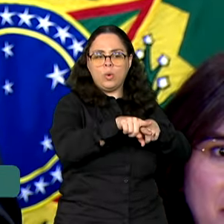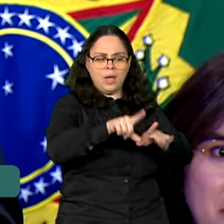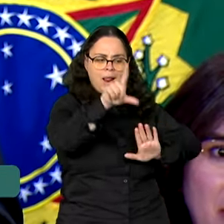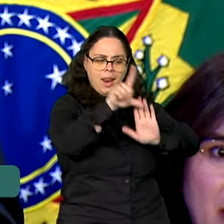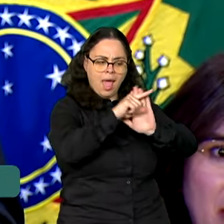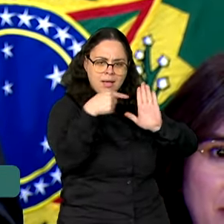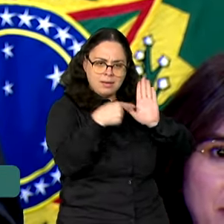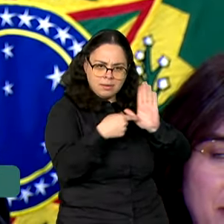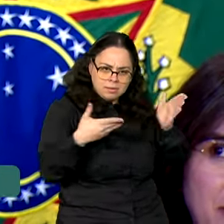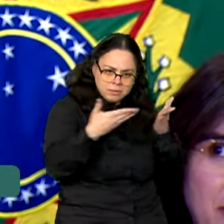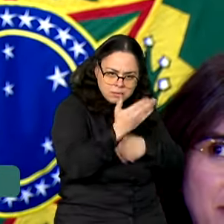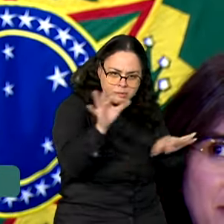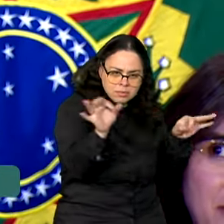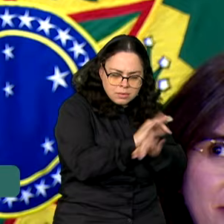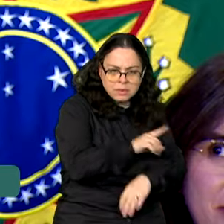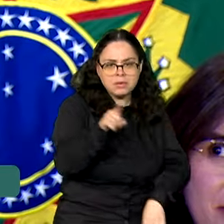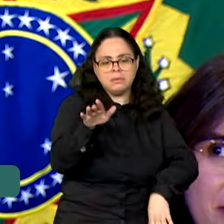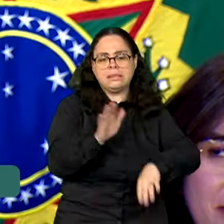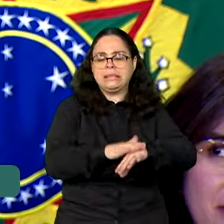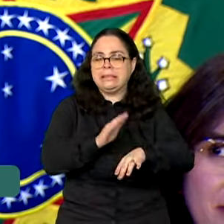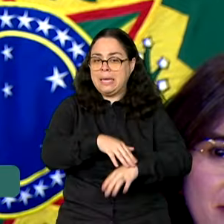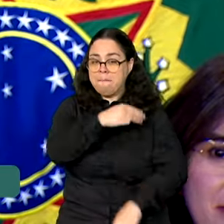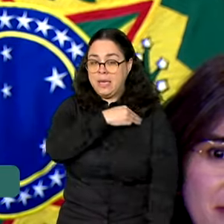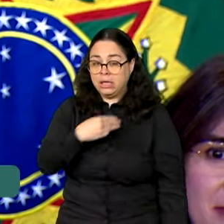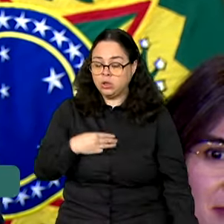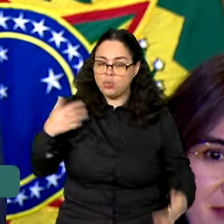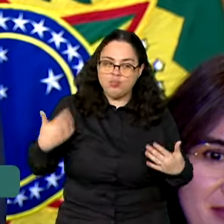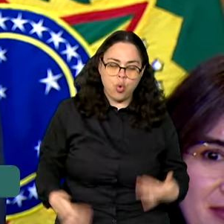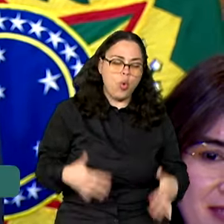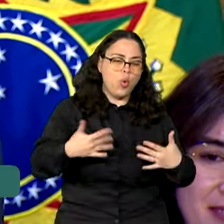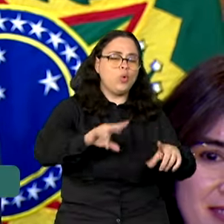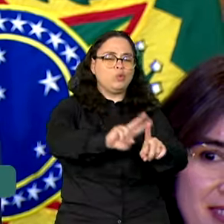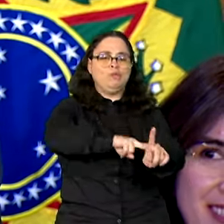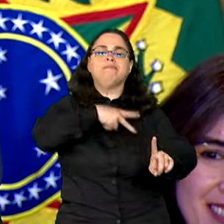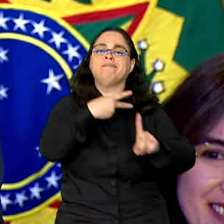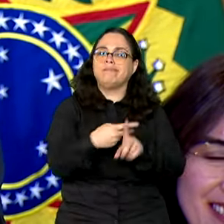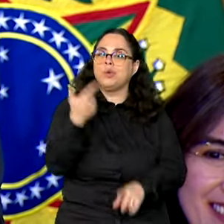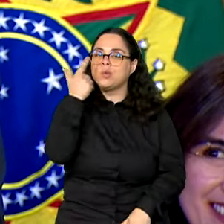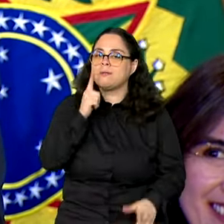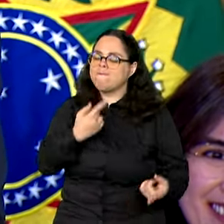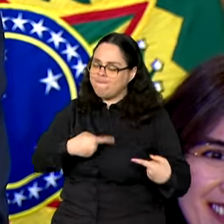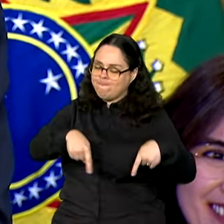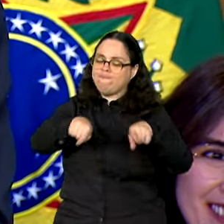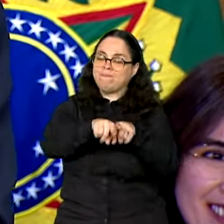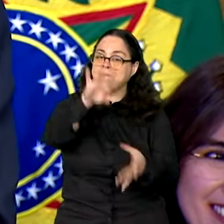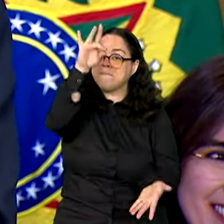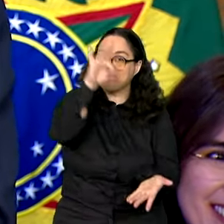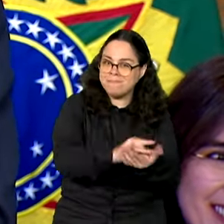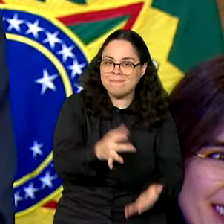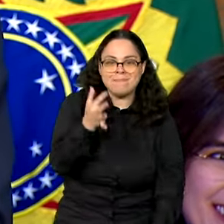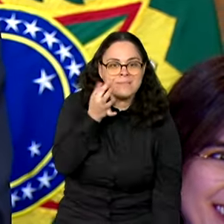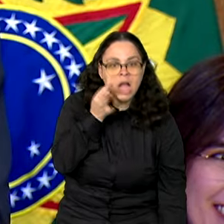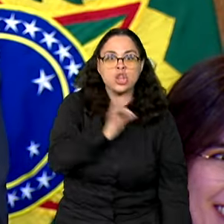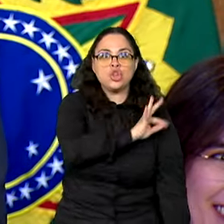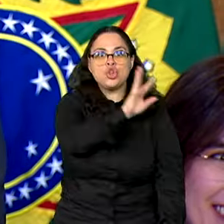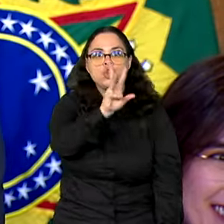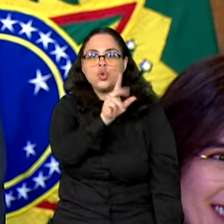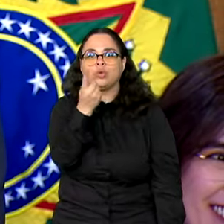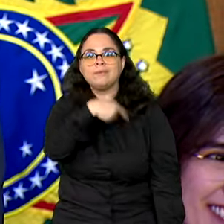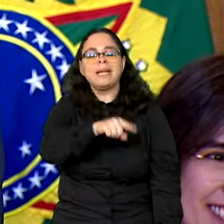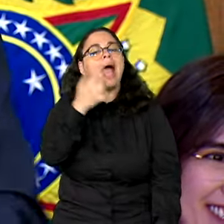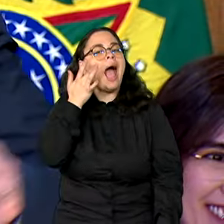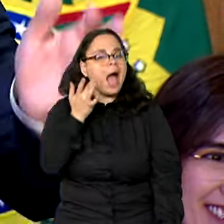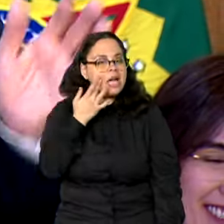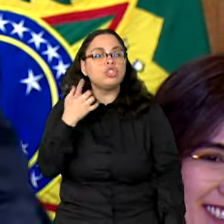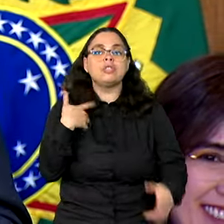lei aqui, o Sabino vai ter que trabalhar o dobro do que ele trabalha hoje para a gente fazer acontecer tudo o que a gente acha